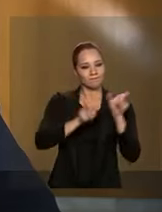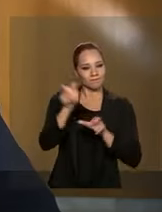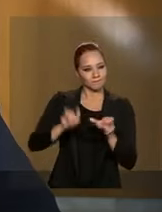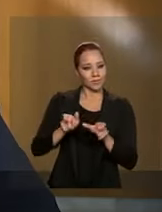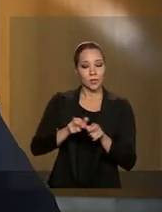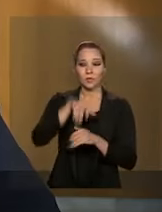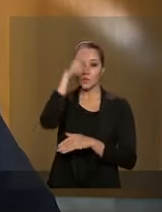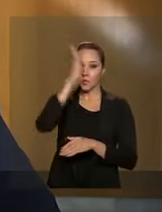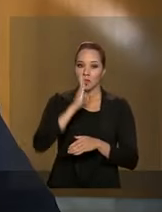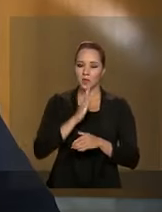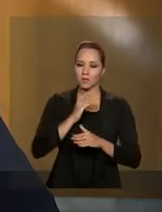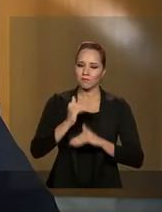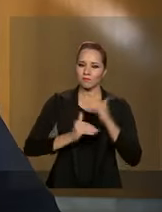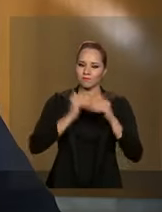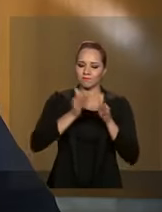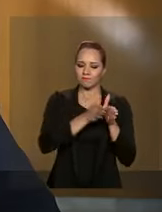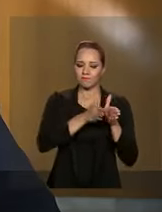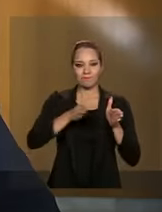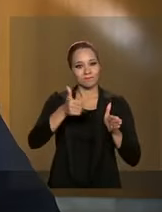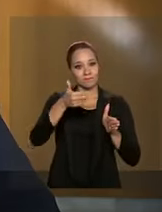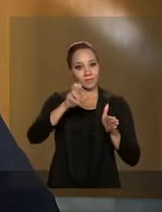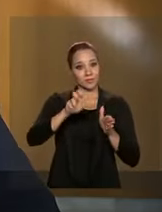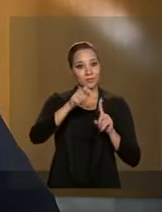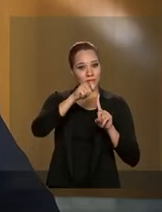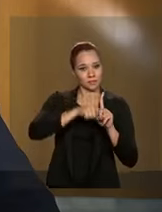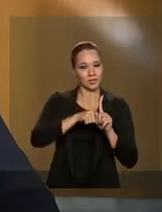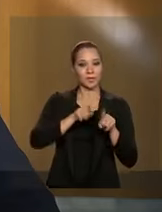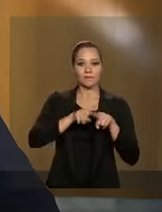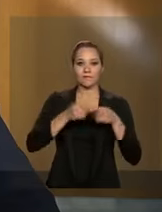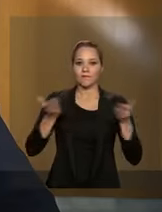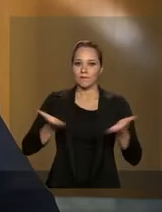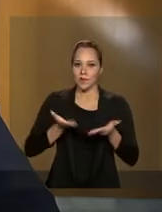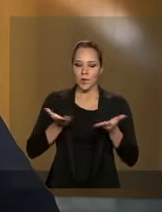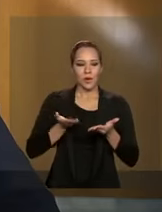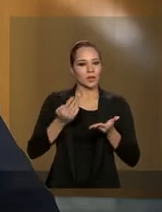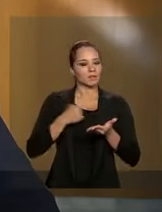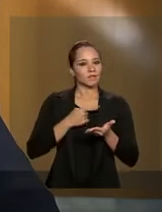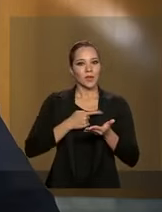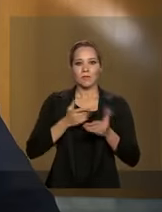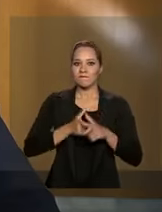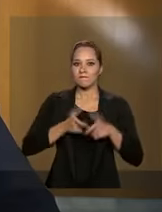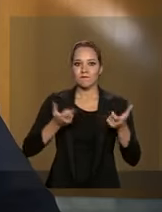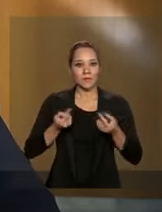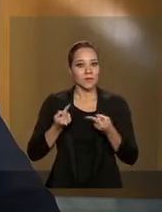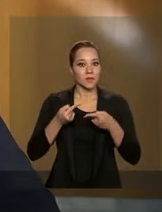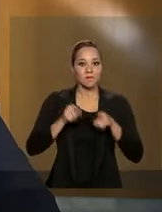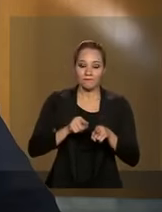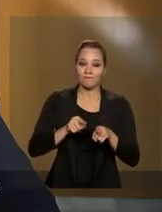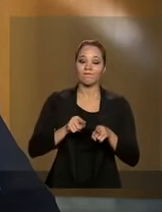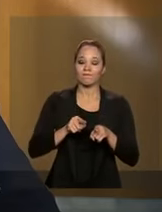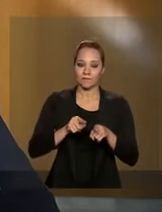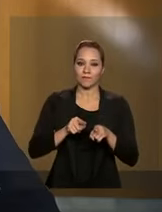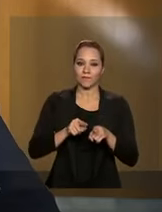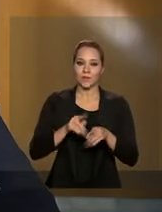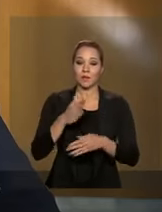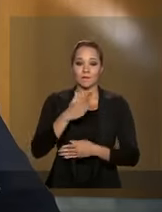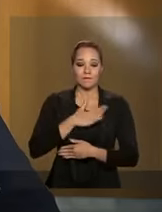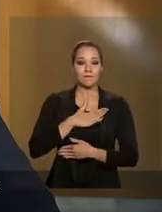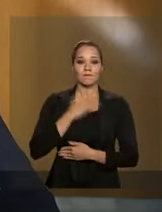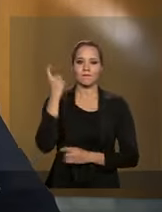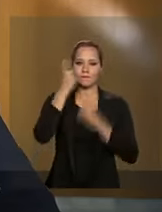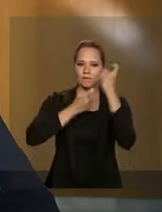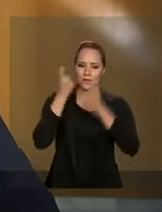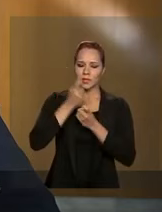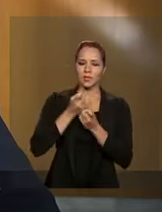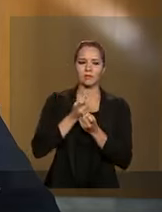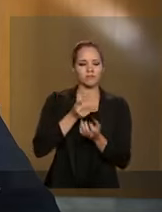avançou muito nesses 15 meses, mas agora estamos diante do maior desafio da nossa geração. Minha preocupação